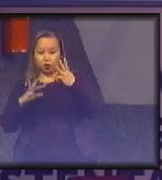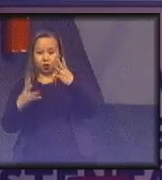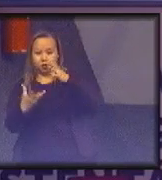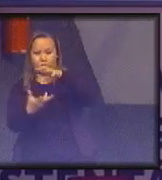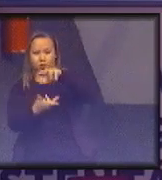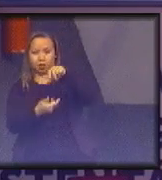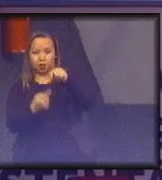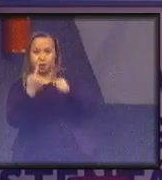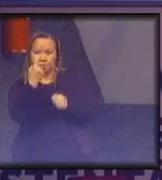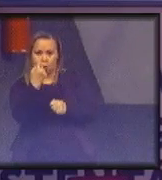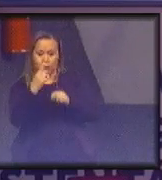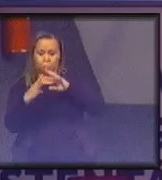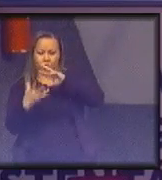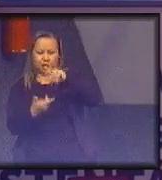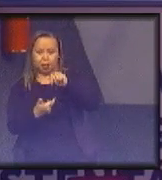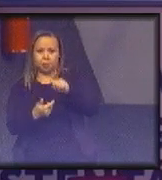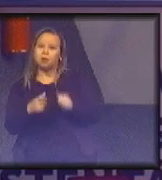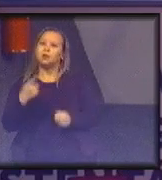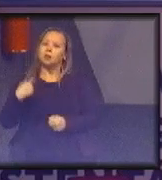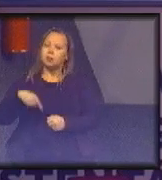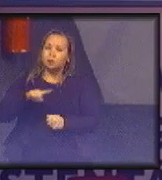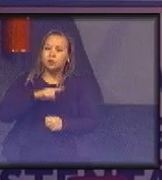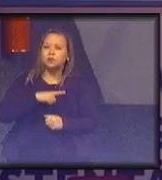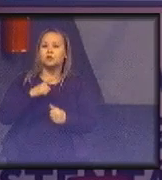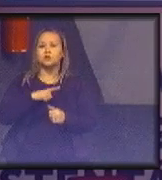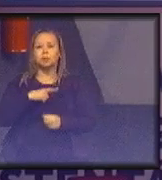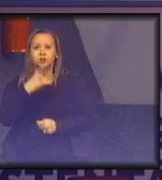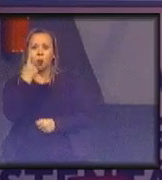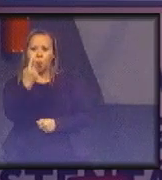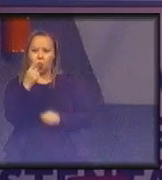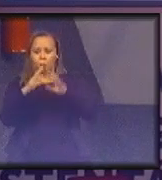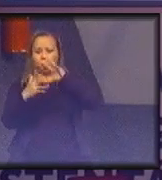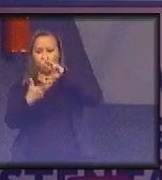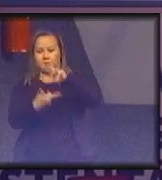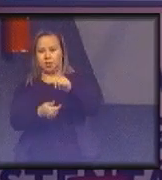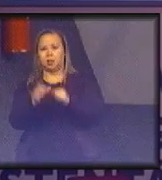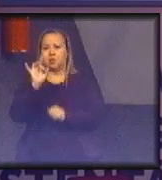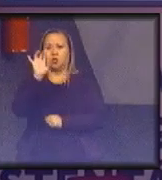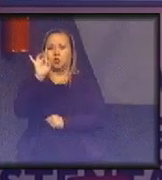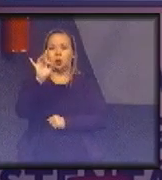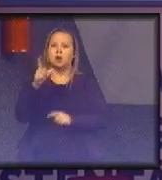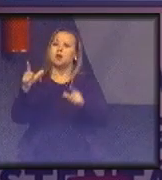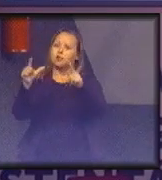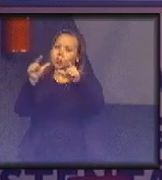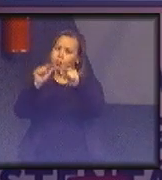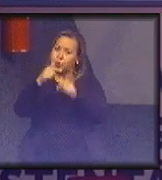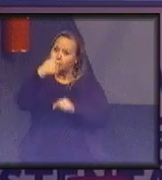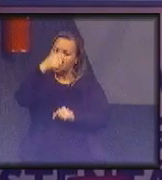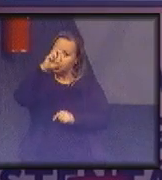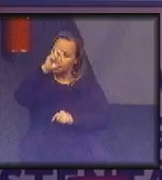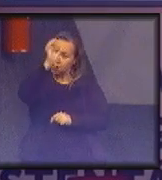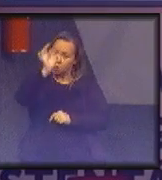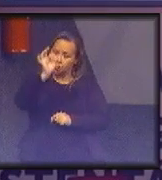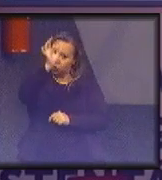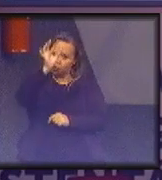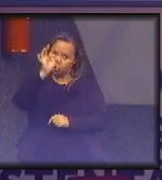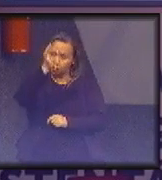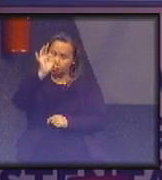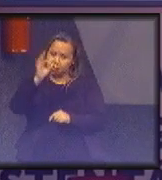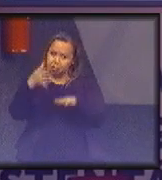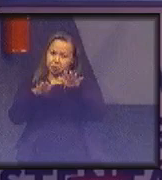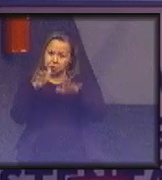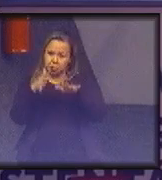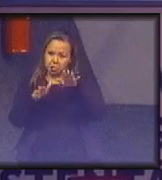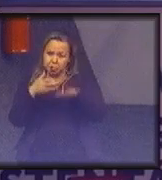Nós temos um planeta só, é 25% dos quatro, nós precisamos reduzir em 75% em média